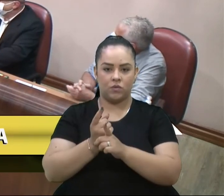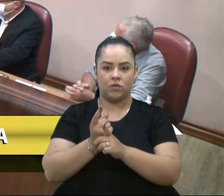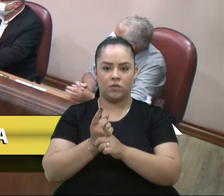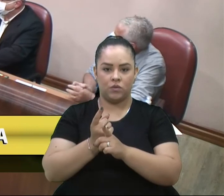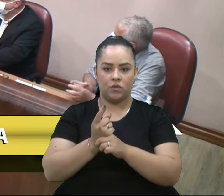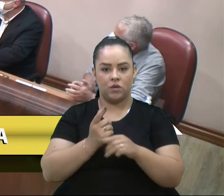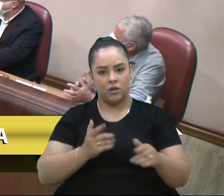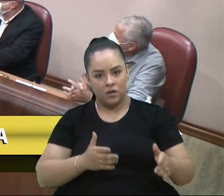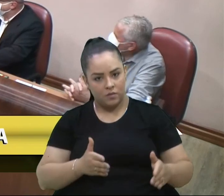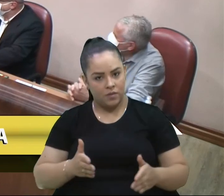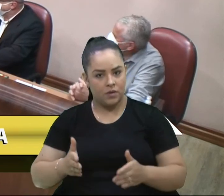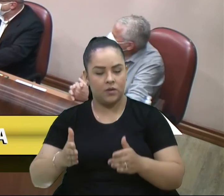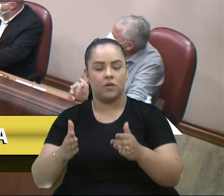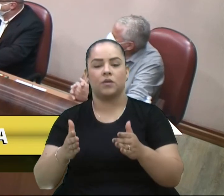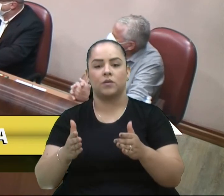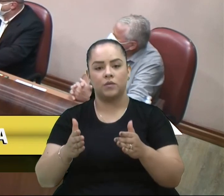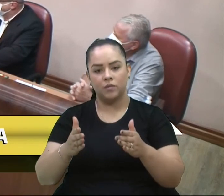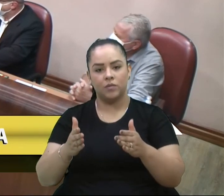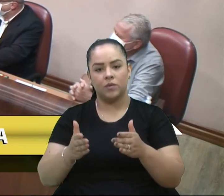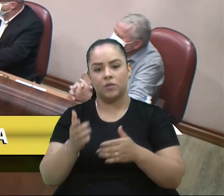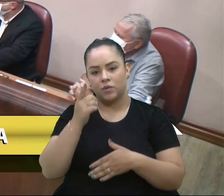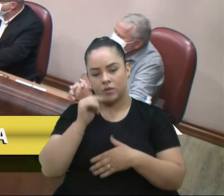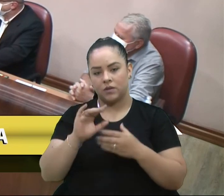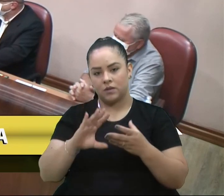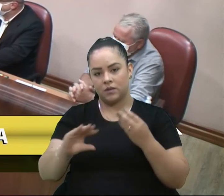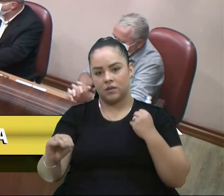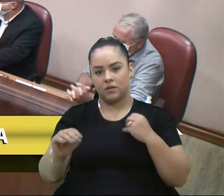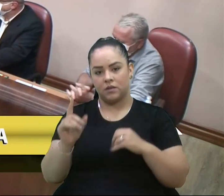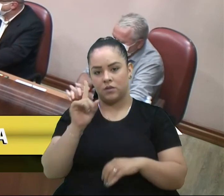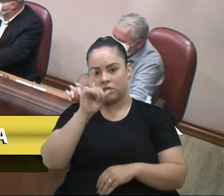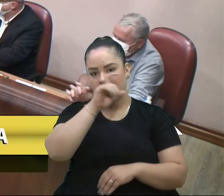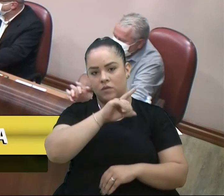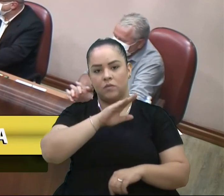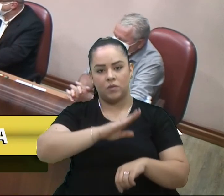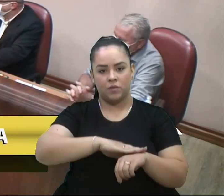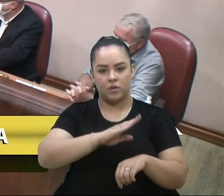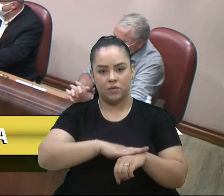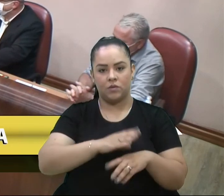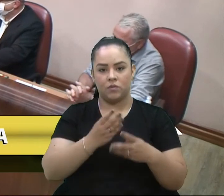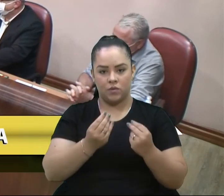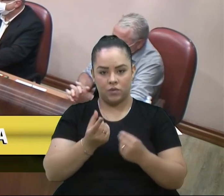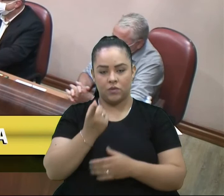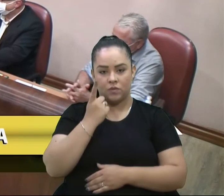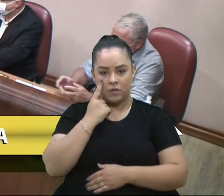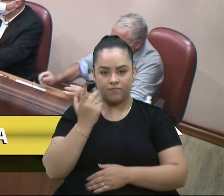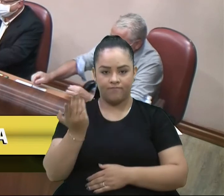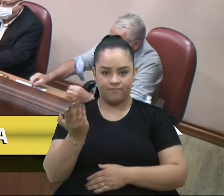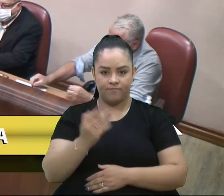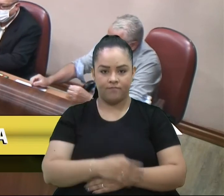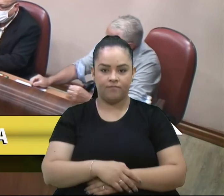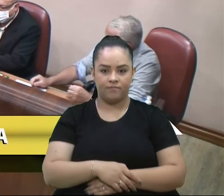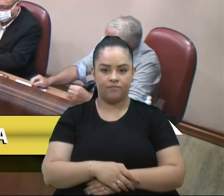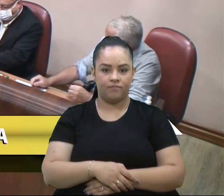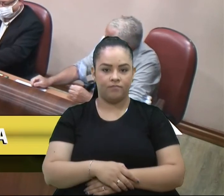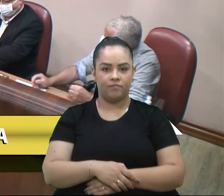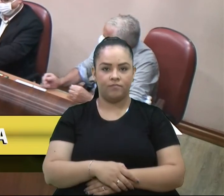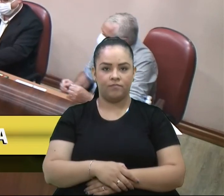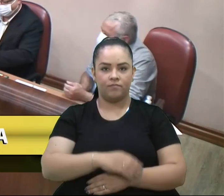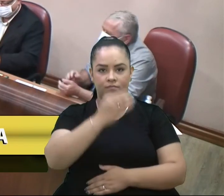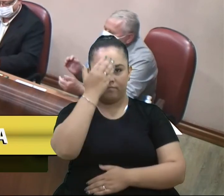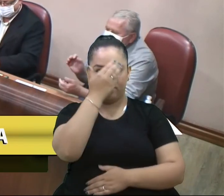alternativos para sair desse difícil momento que muitos viram ainda. Obrigado.